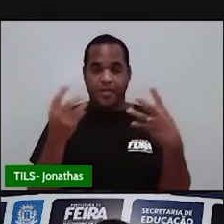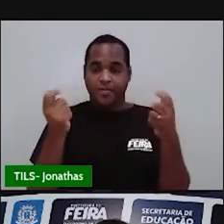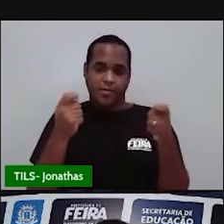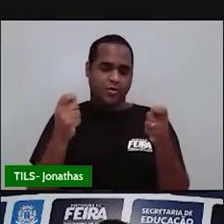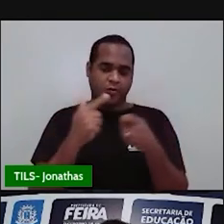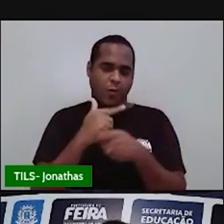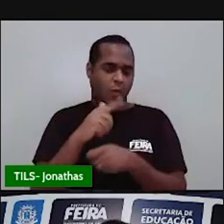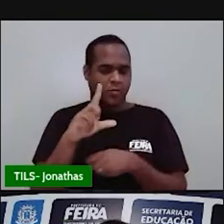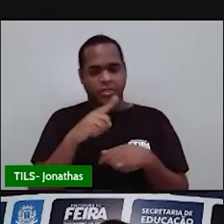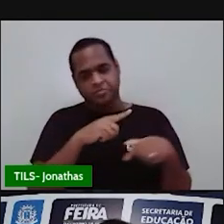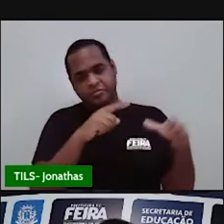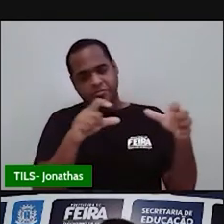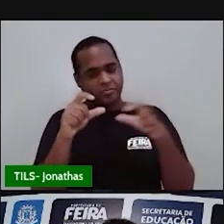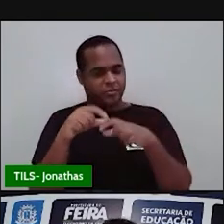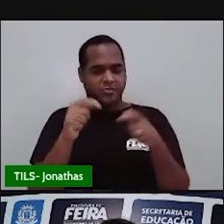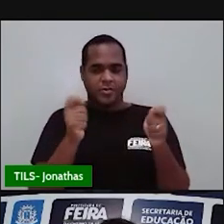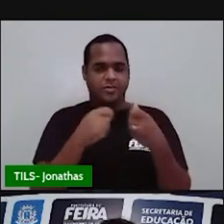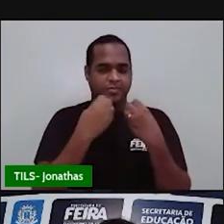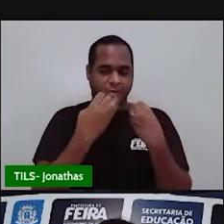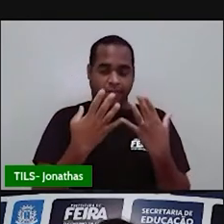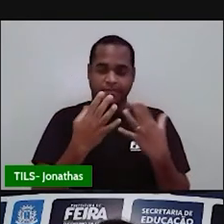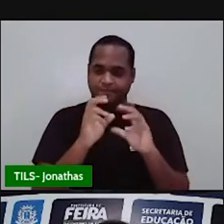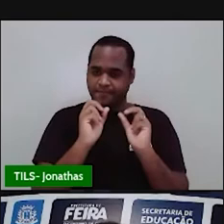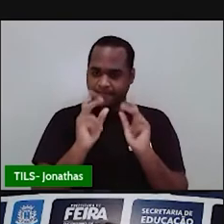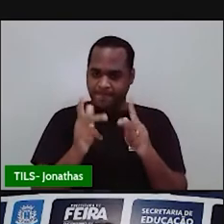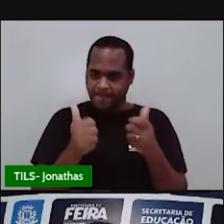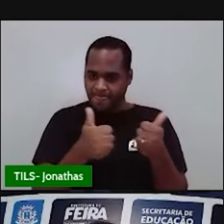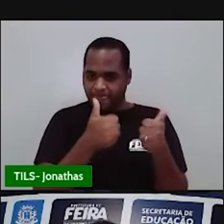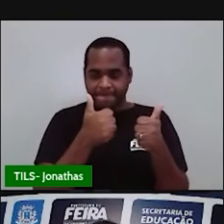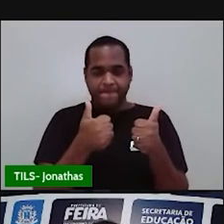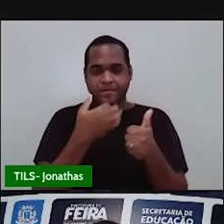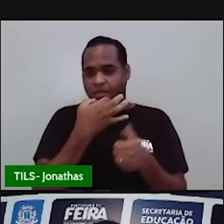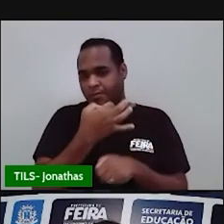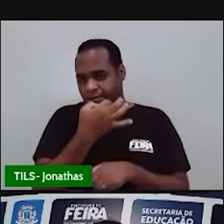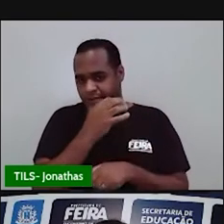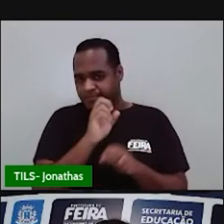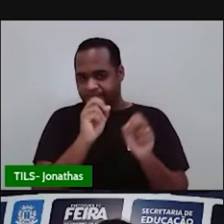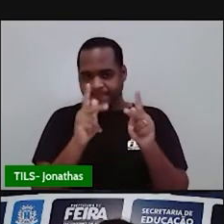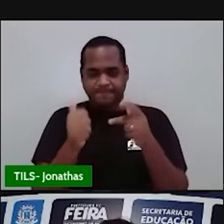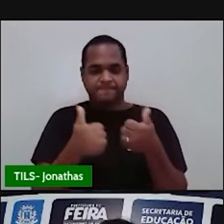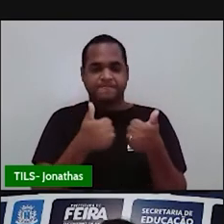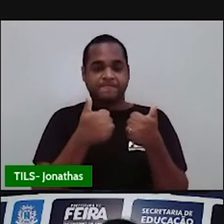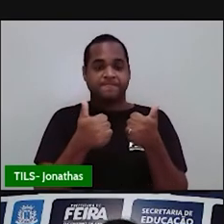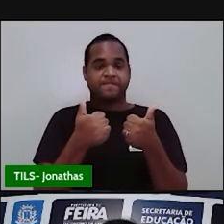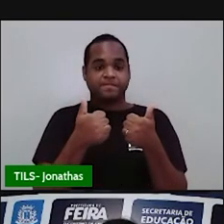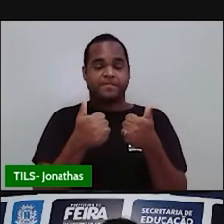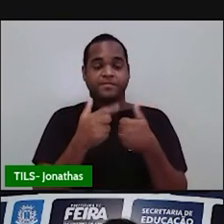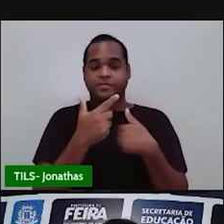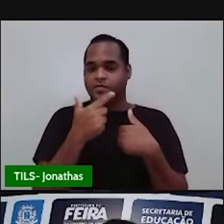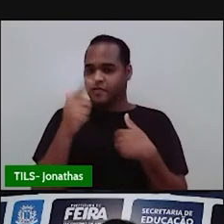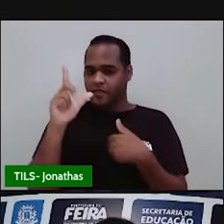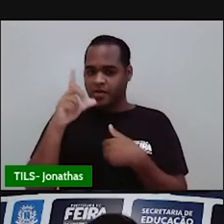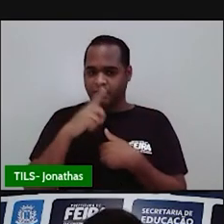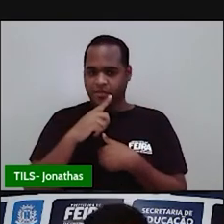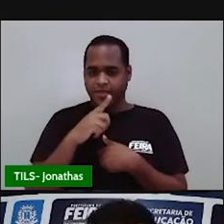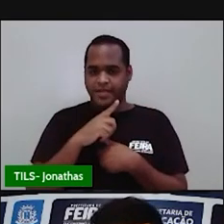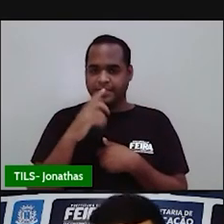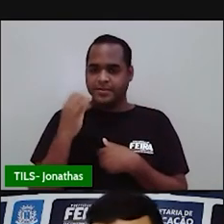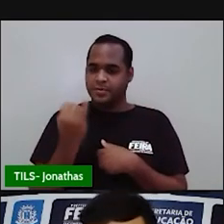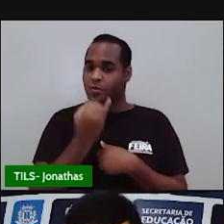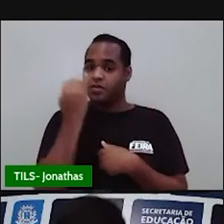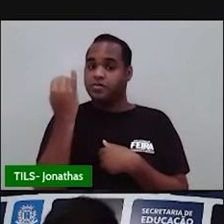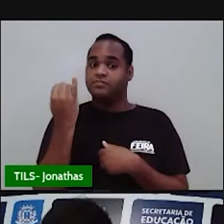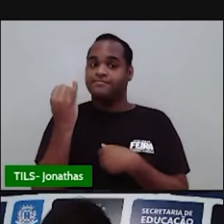outro local, tá bom? Então, pega aí essa dica, tá bom? E o outro motivo, não menos